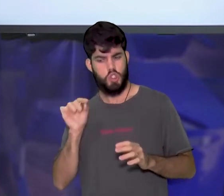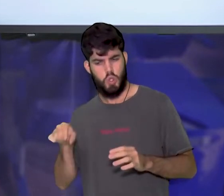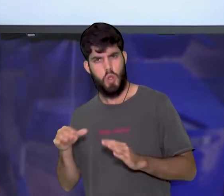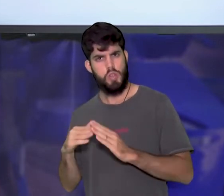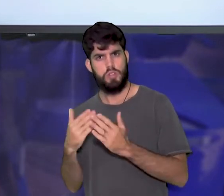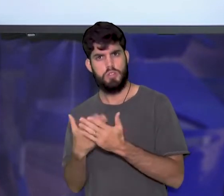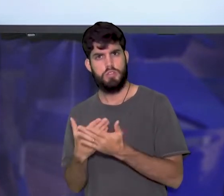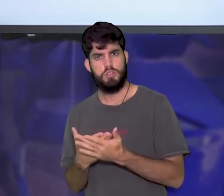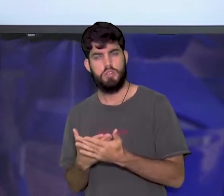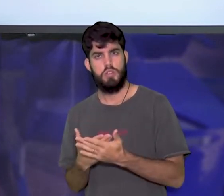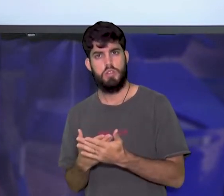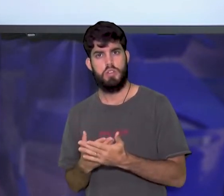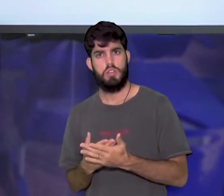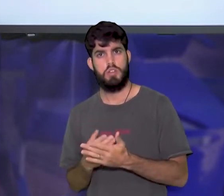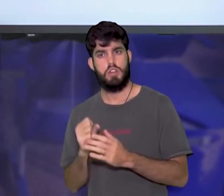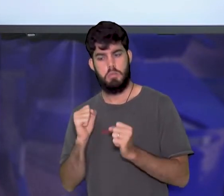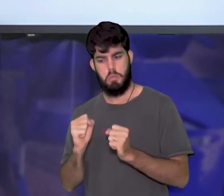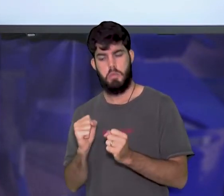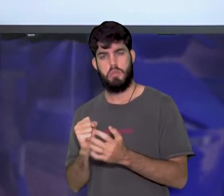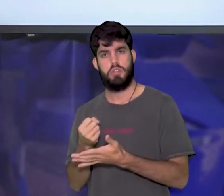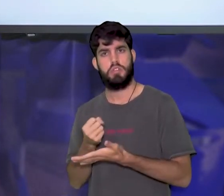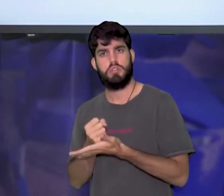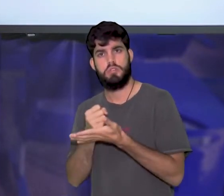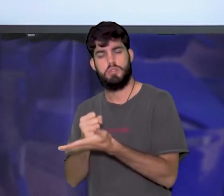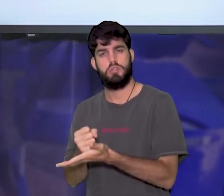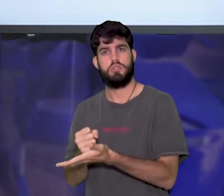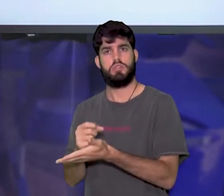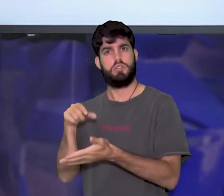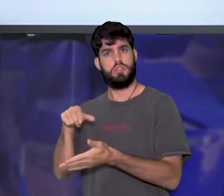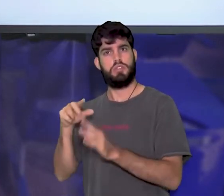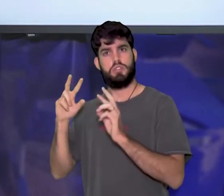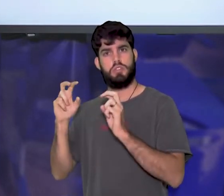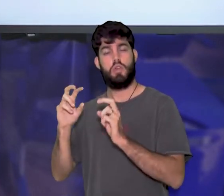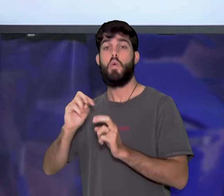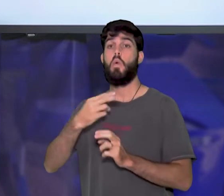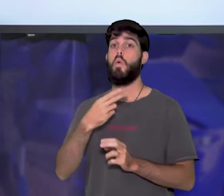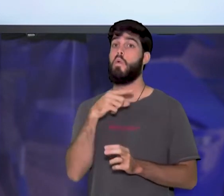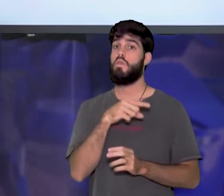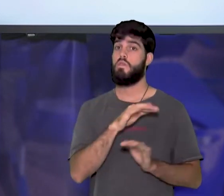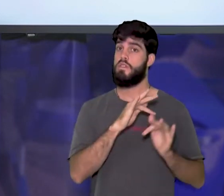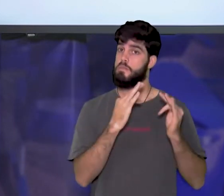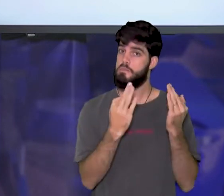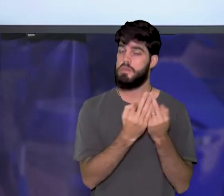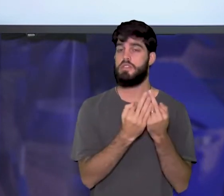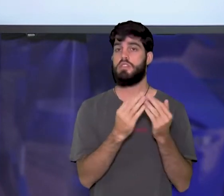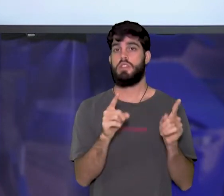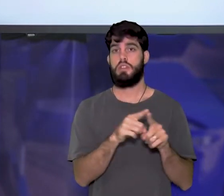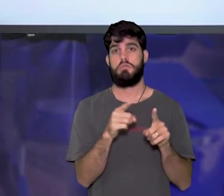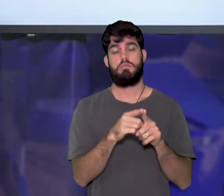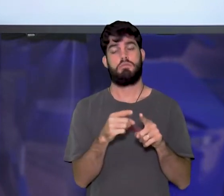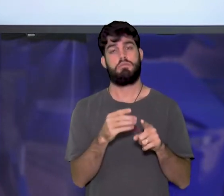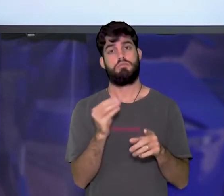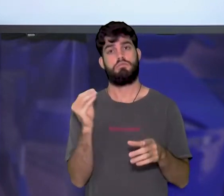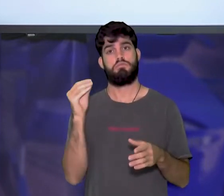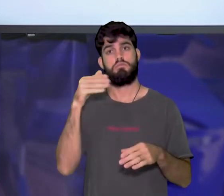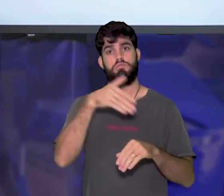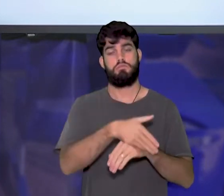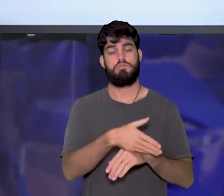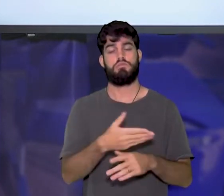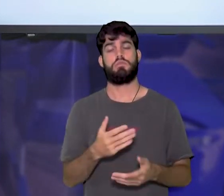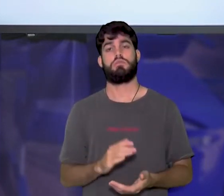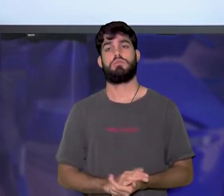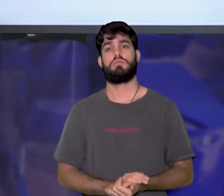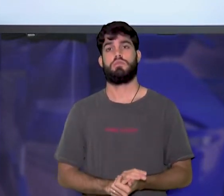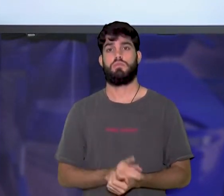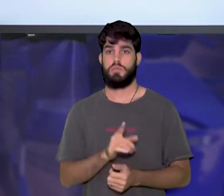pode interferir nesse assunto ou a família também deve ser inserida? Então, você tem que ter aí um